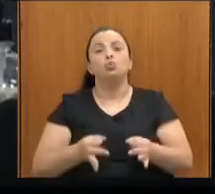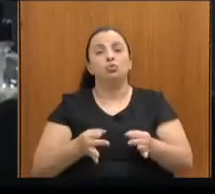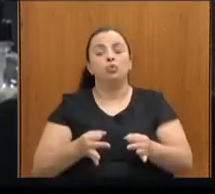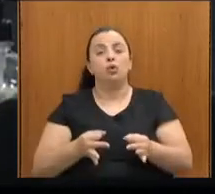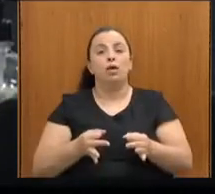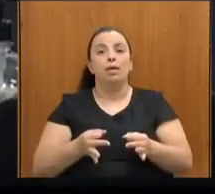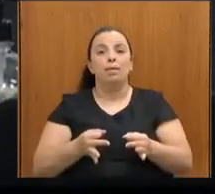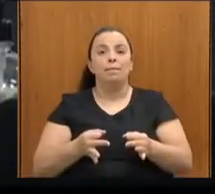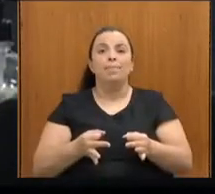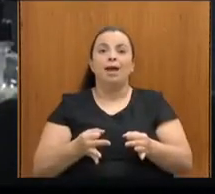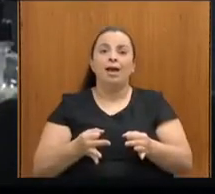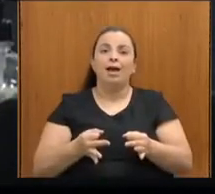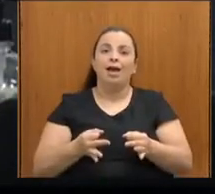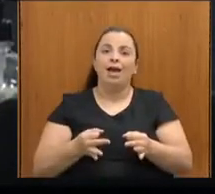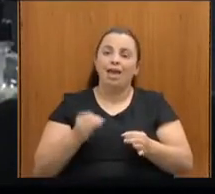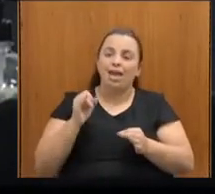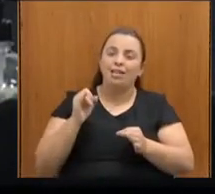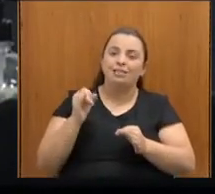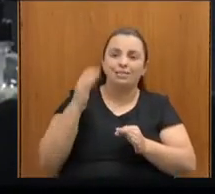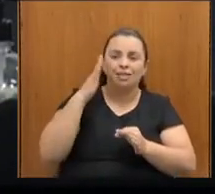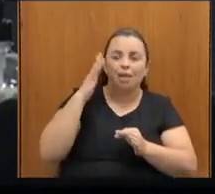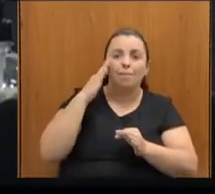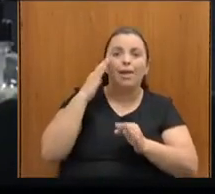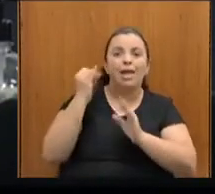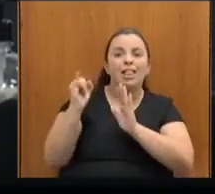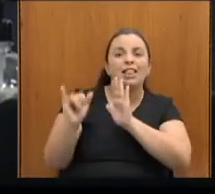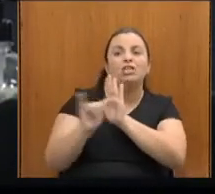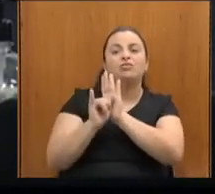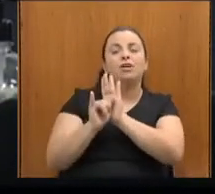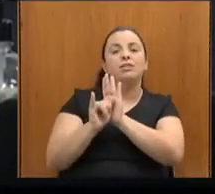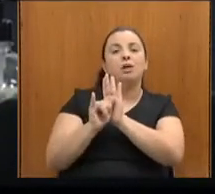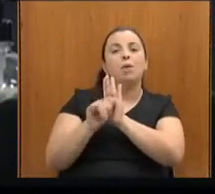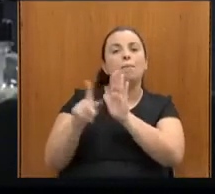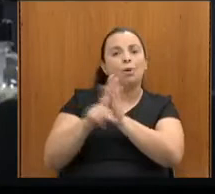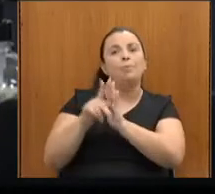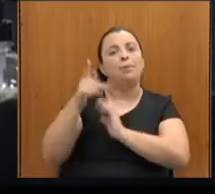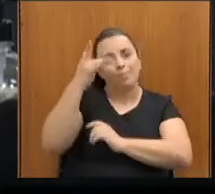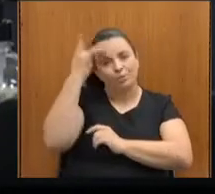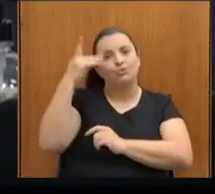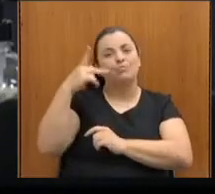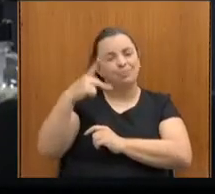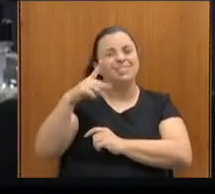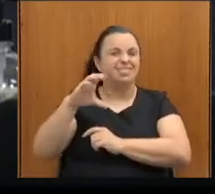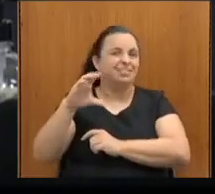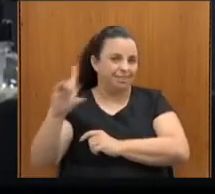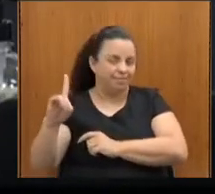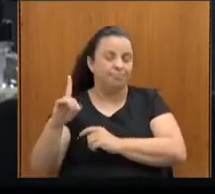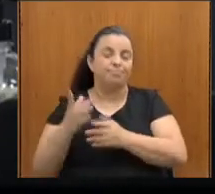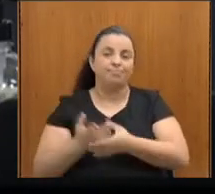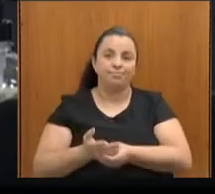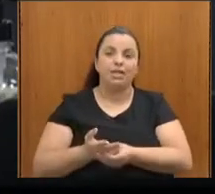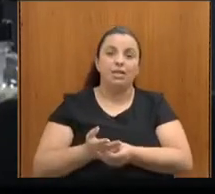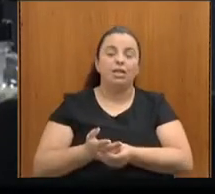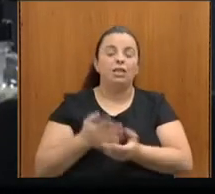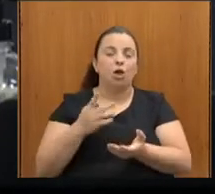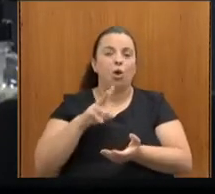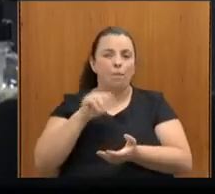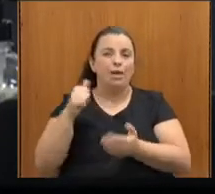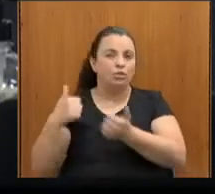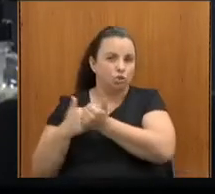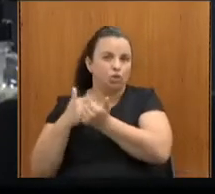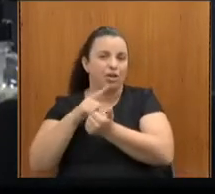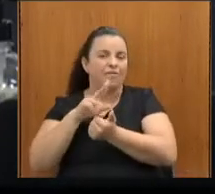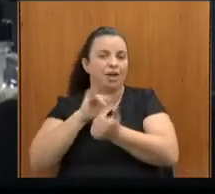dos PCDs. então, em breve, nossa assessoria está agendando aí. Eu fico muito agradecido, quero te parabenizar